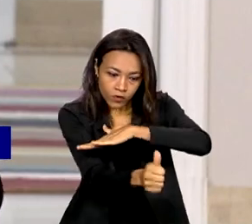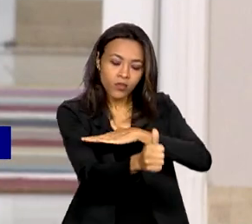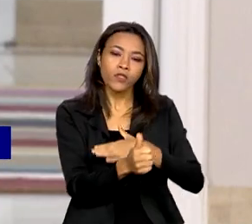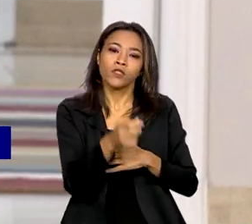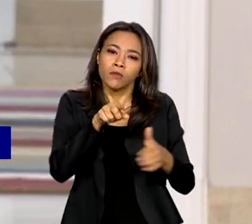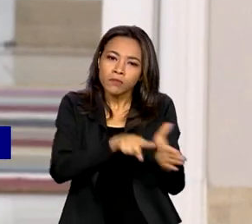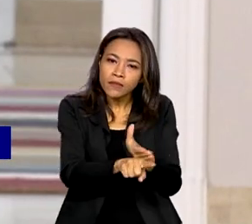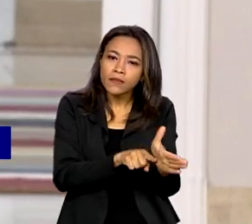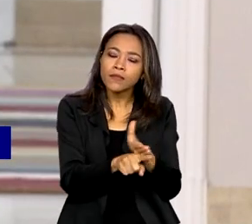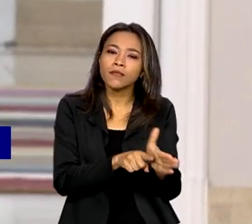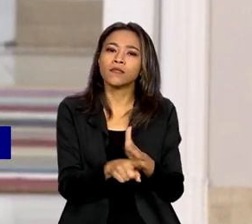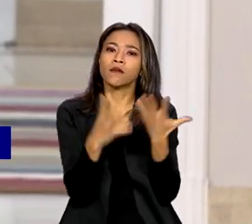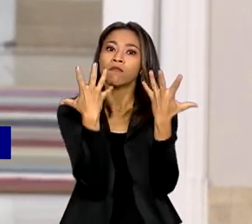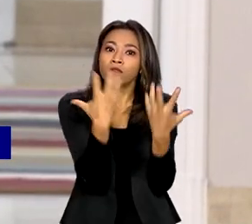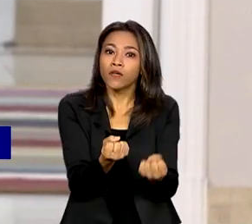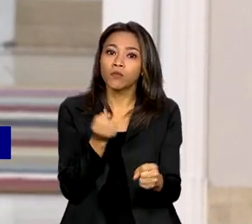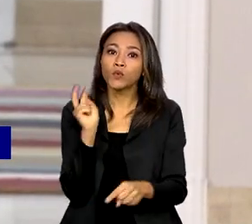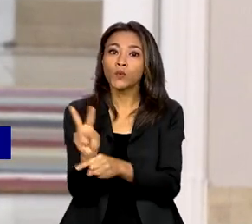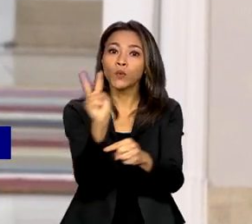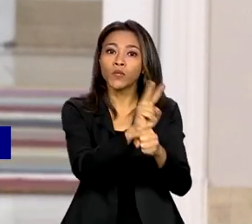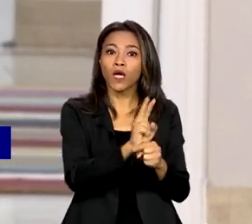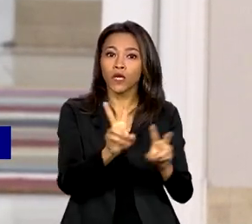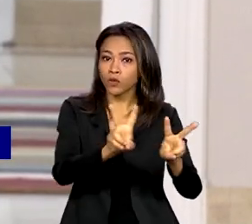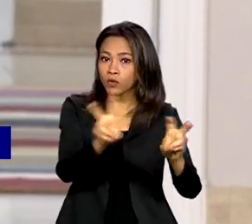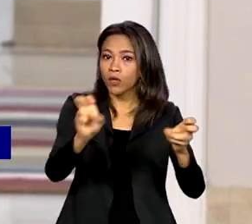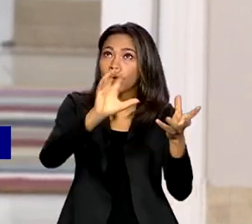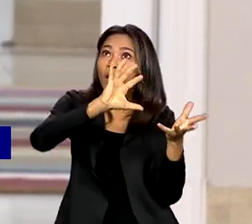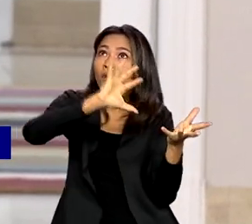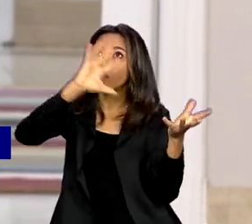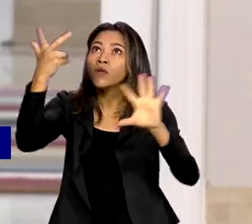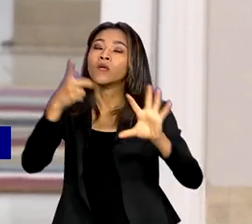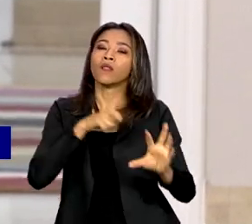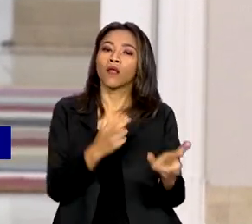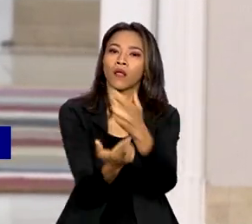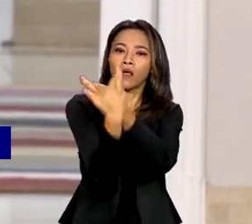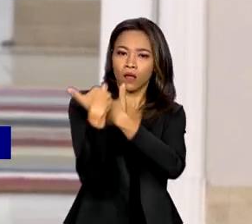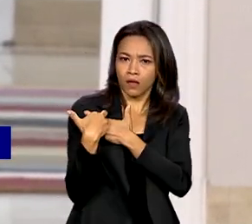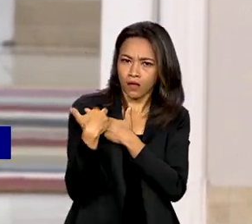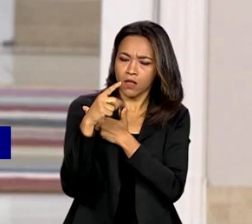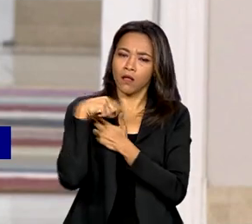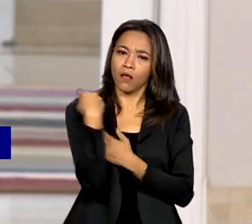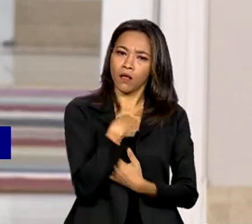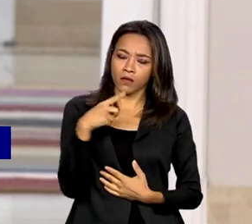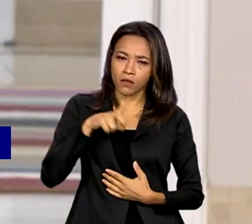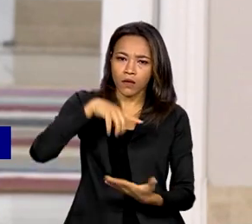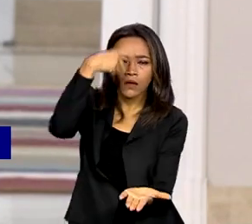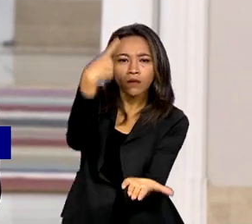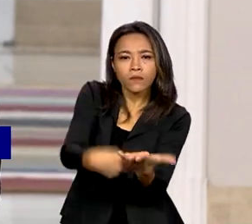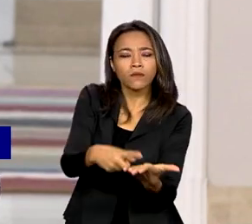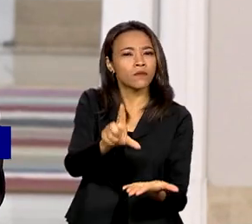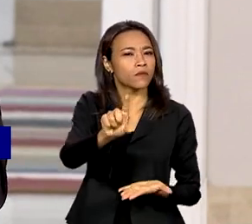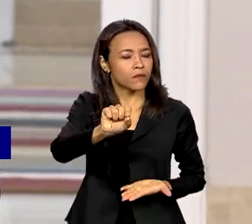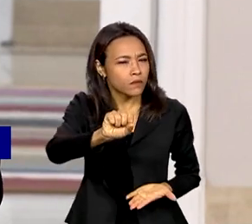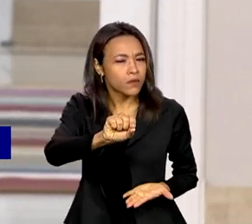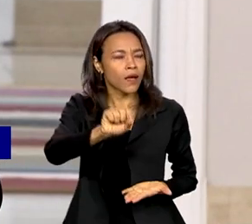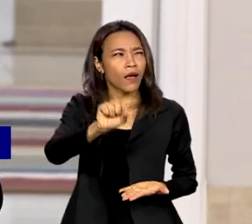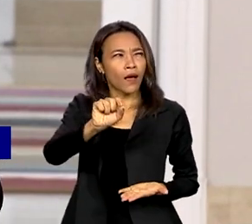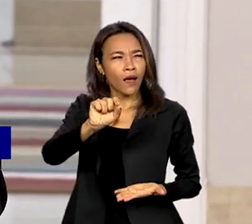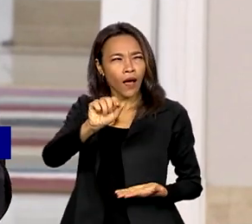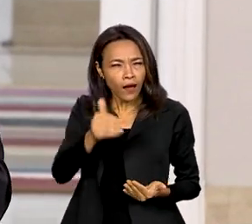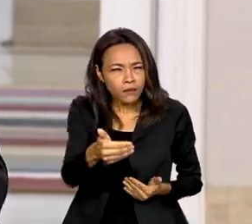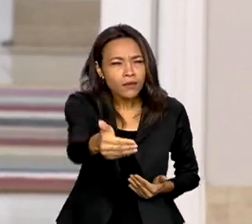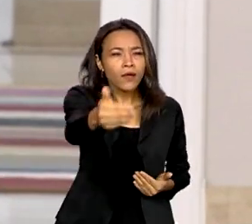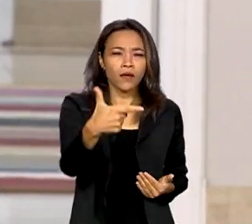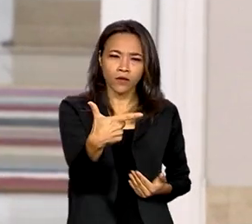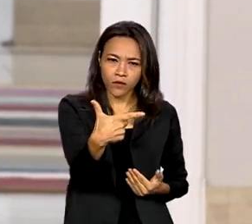A gente vai cuidar da questão do clima com responsabilidade. Nós assumimos o compromisso de não, sabe, de até 2030,